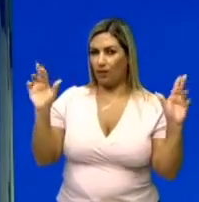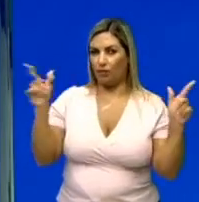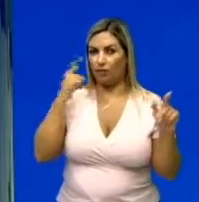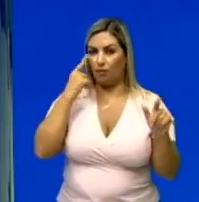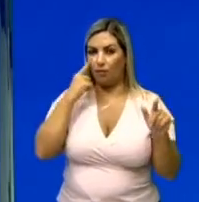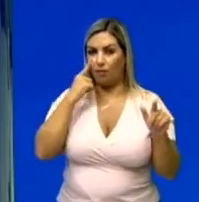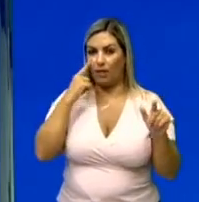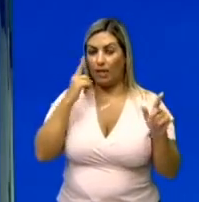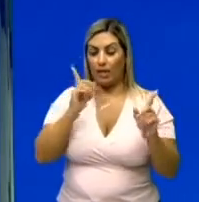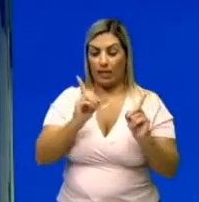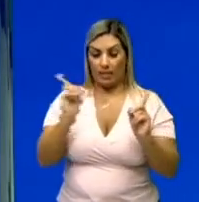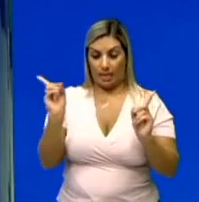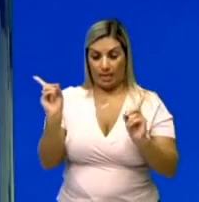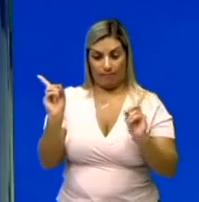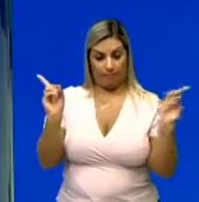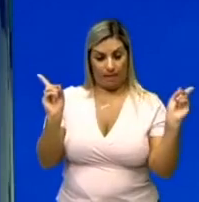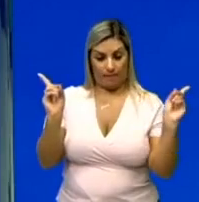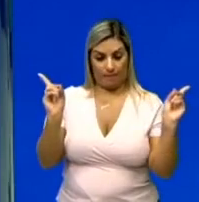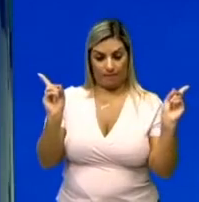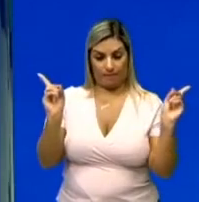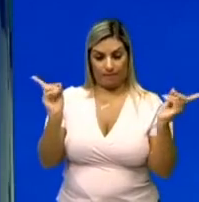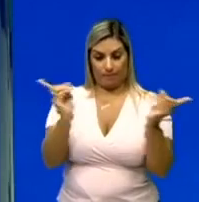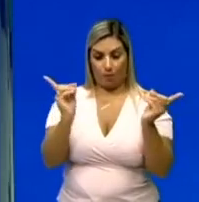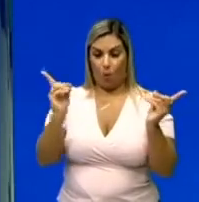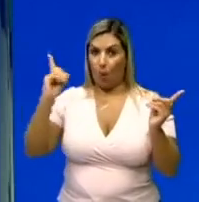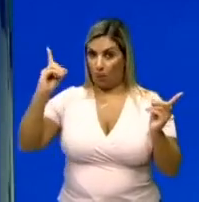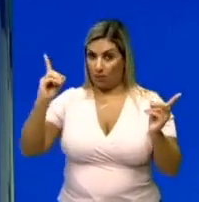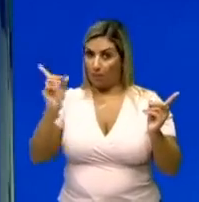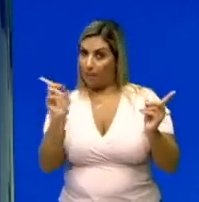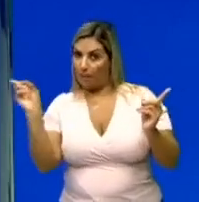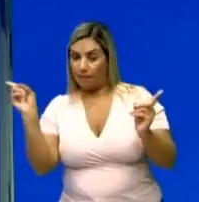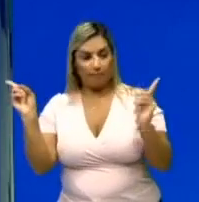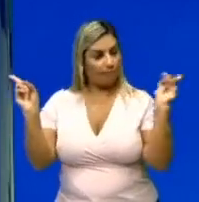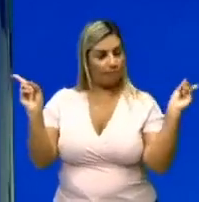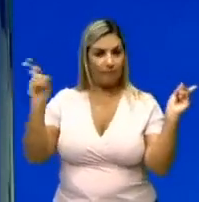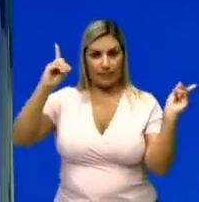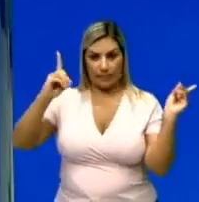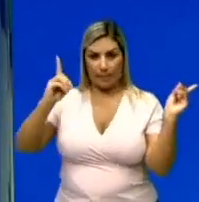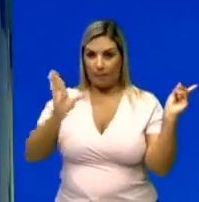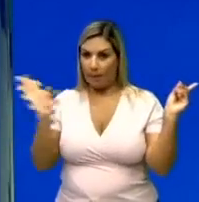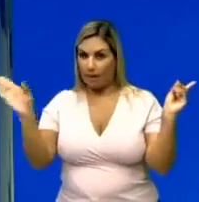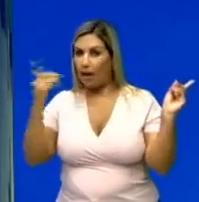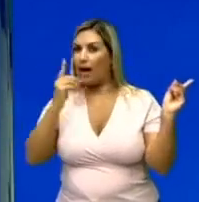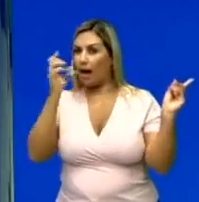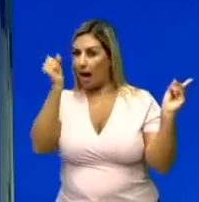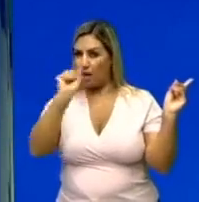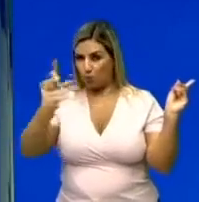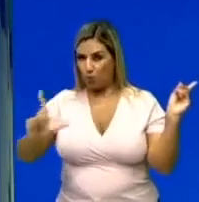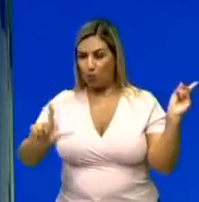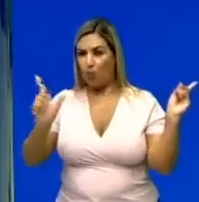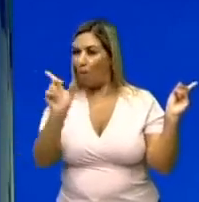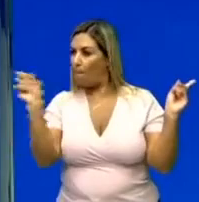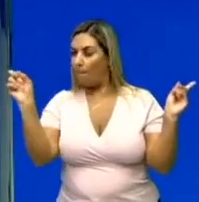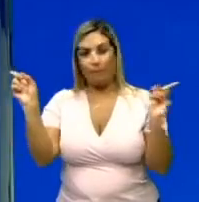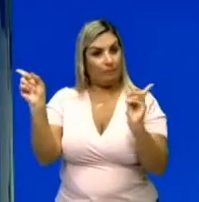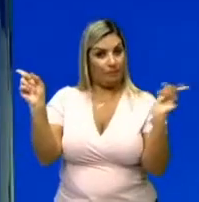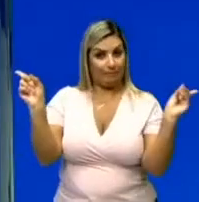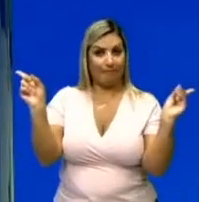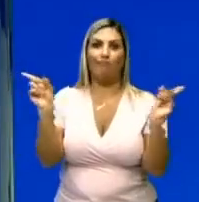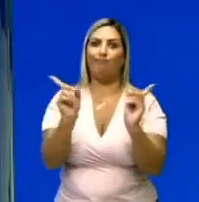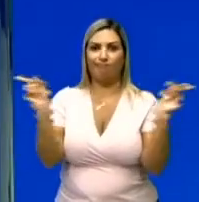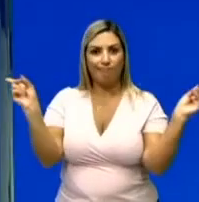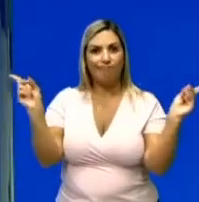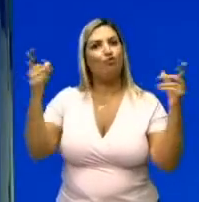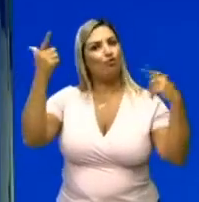O deslocamento é para cá. Beleza? Observa. O deslocamento é para cá, a força é para cá. Não estão contrários? De